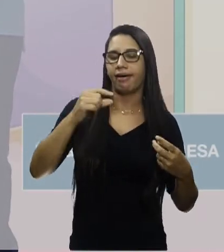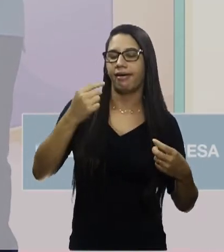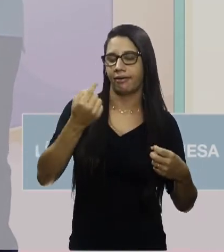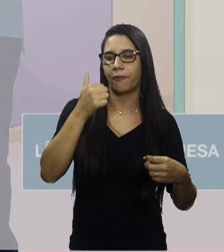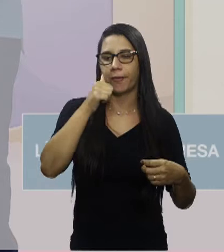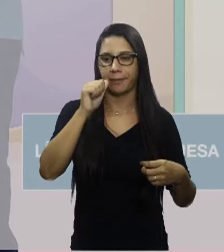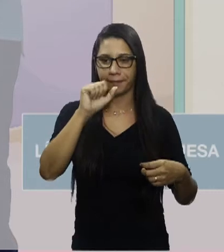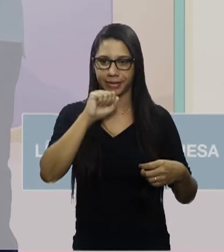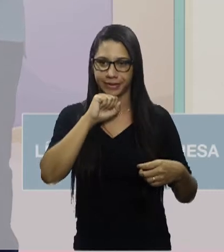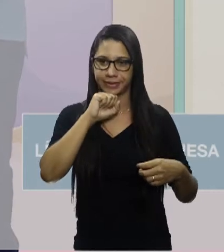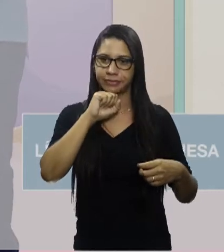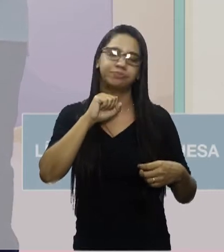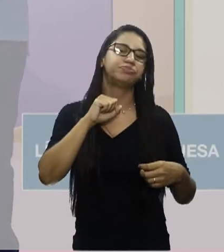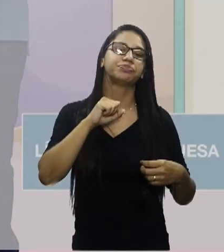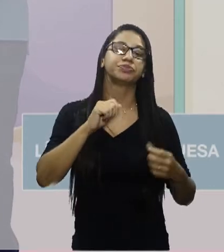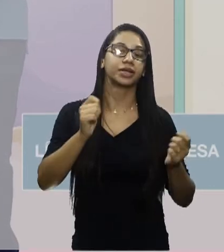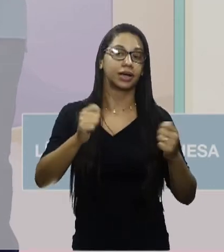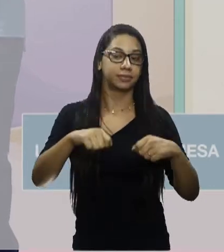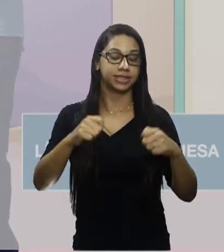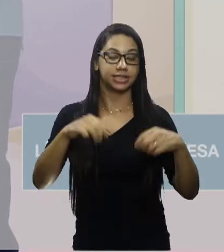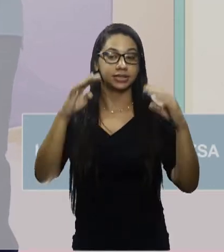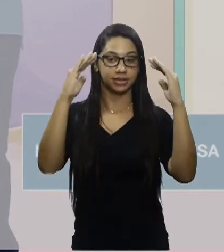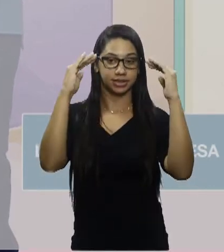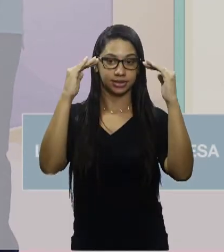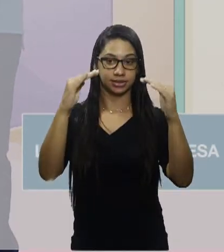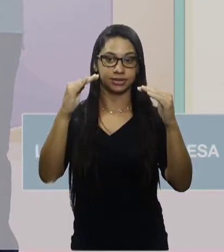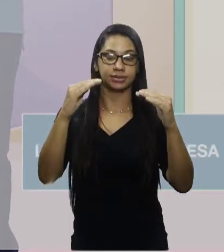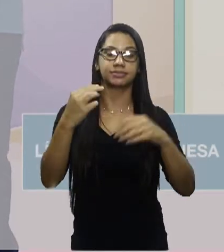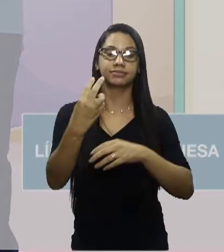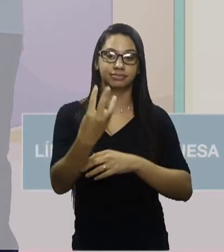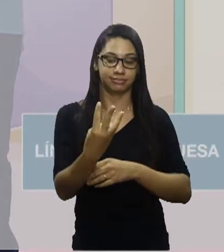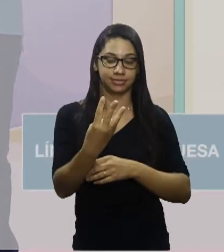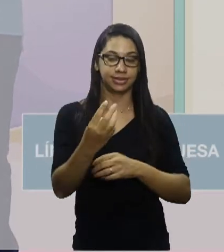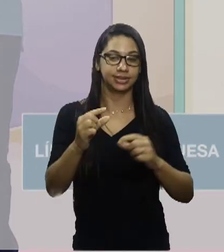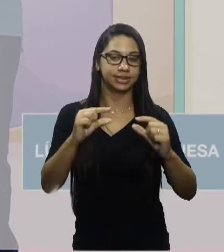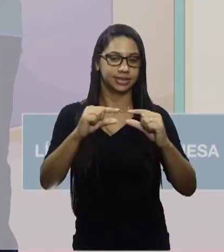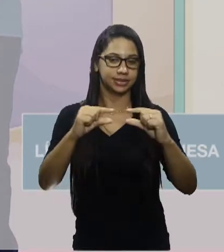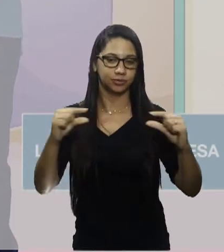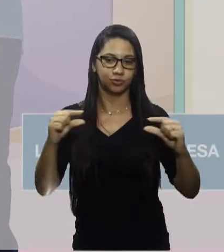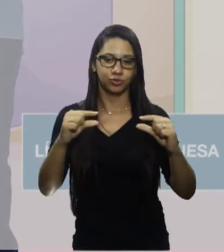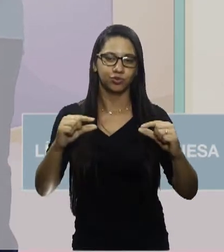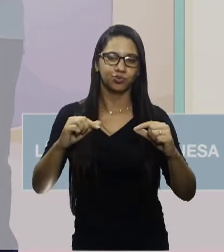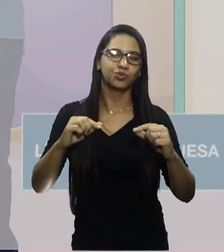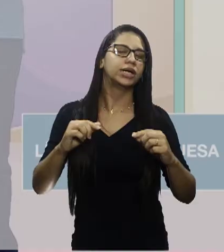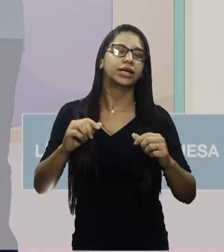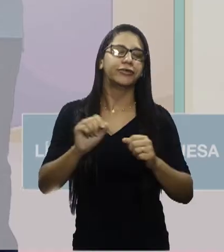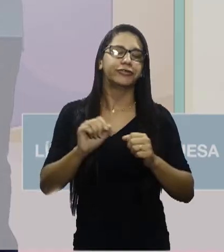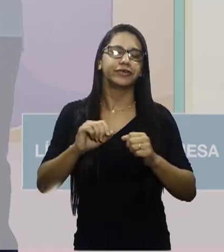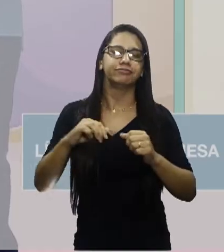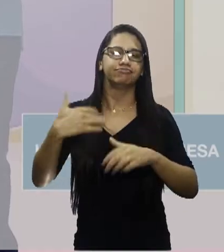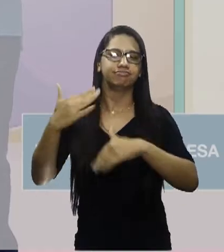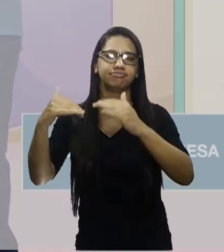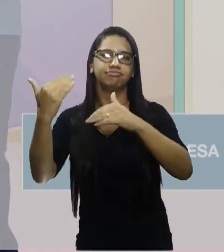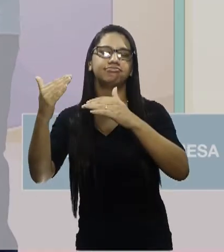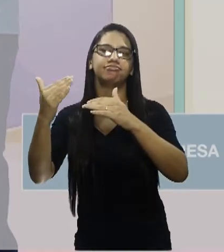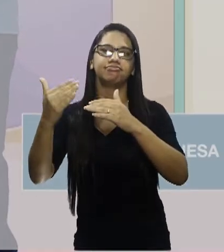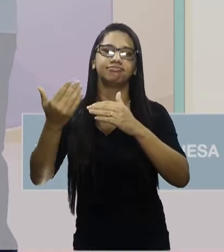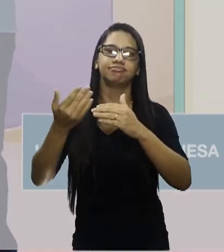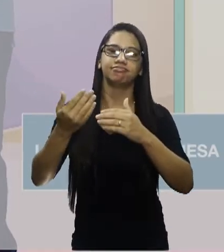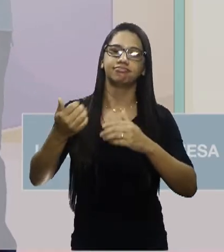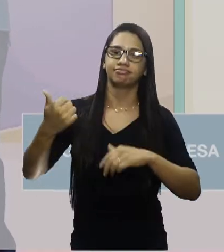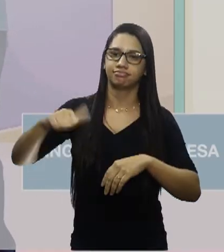segunda oração, e é preciso respeitá-la, terceira oração. Não vamos fazer análise dessa